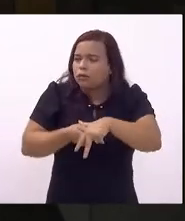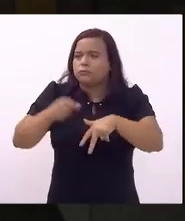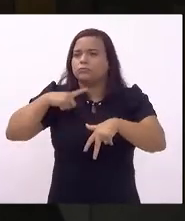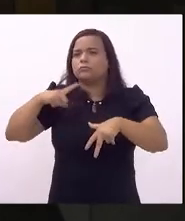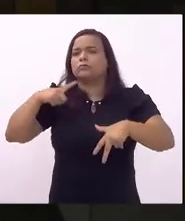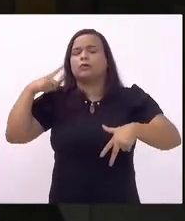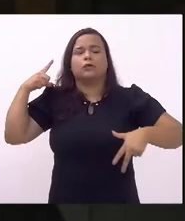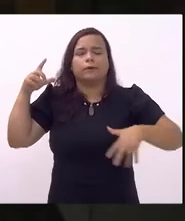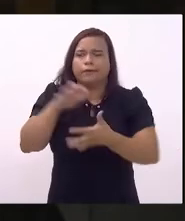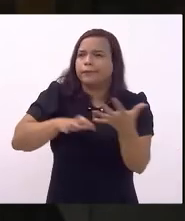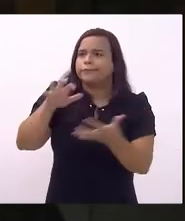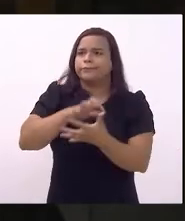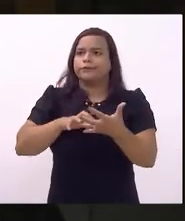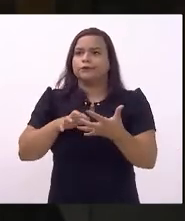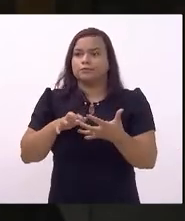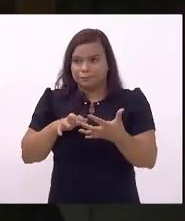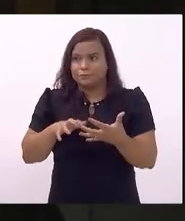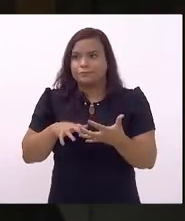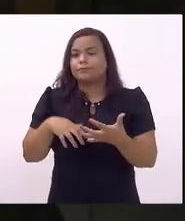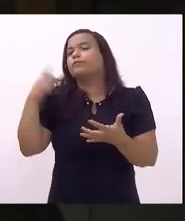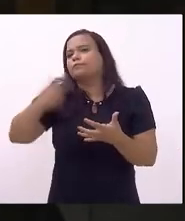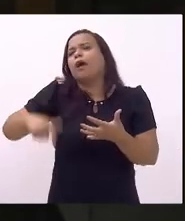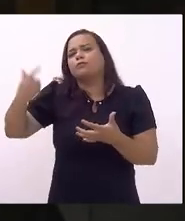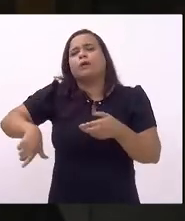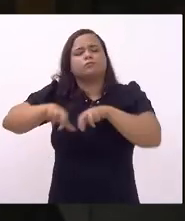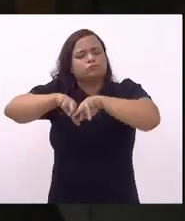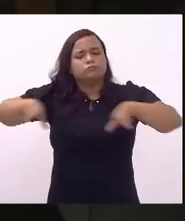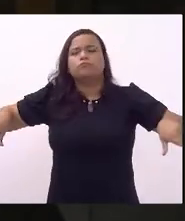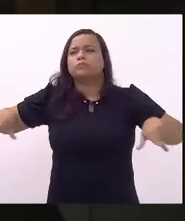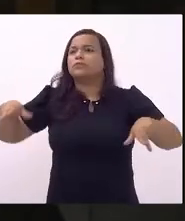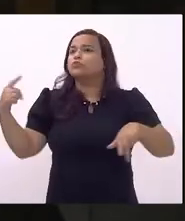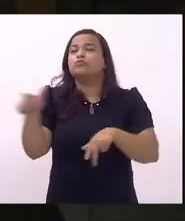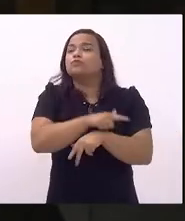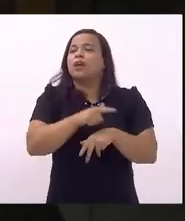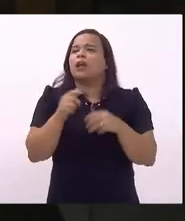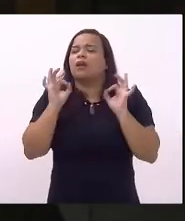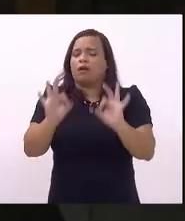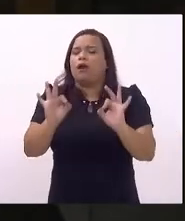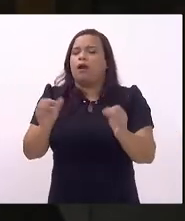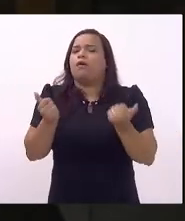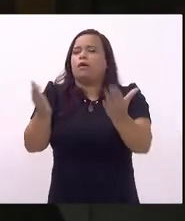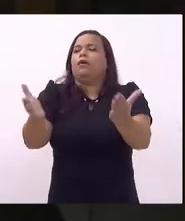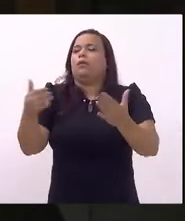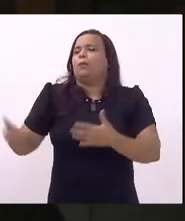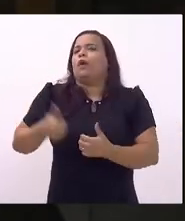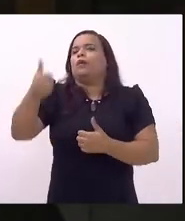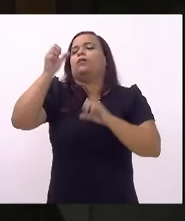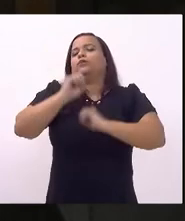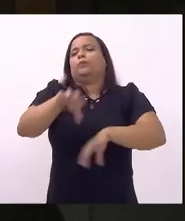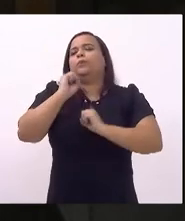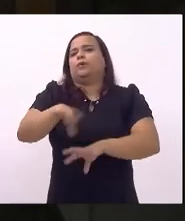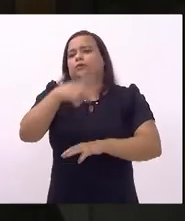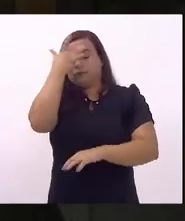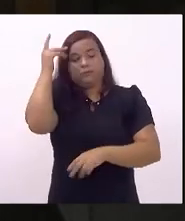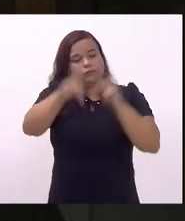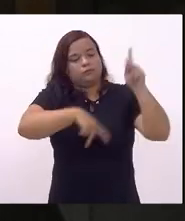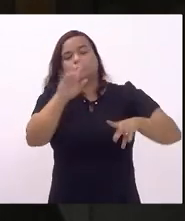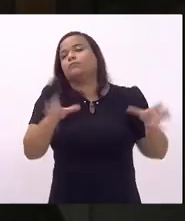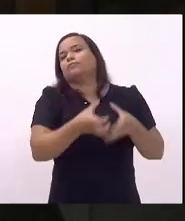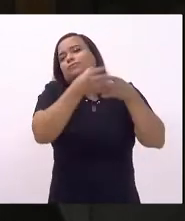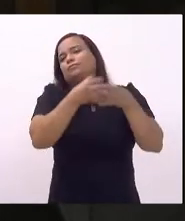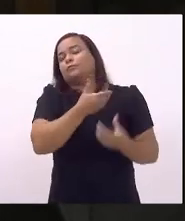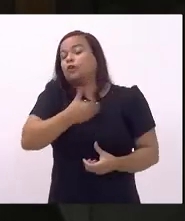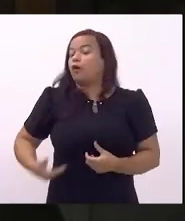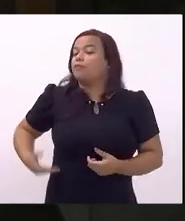e nada que possa garantir acesso a educação de qualidade do nosso povo o governo